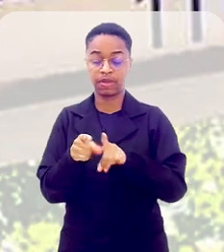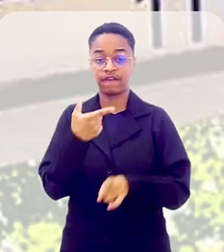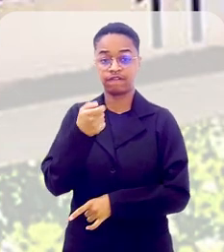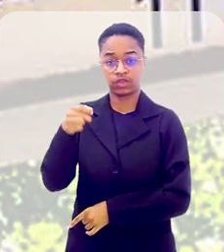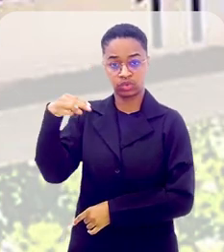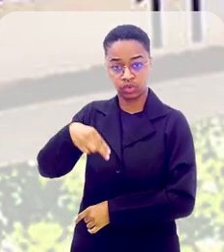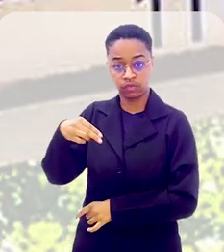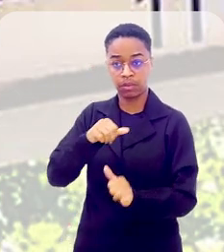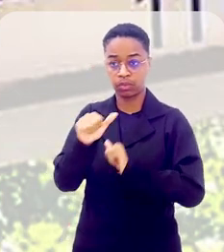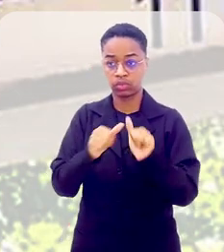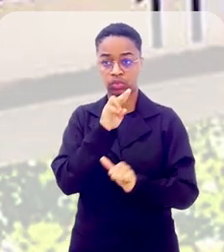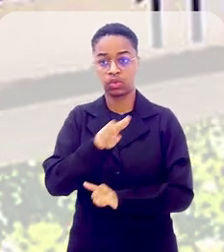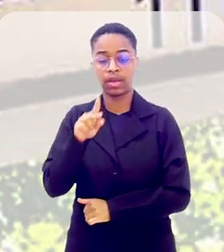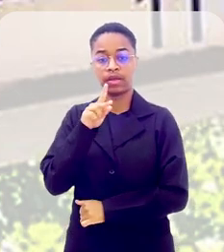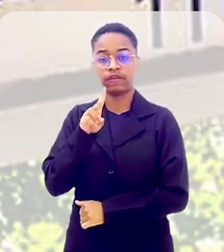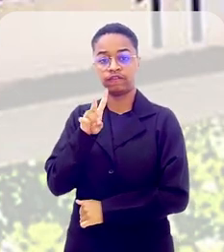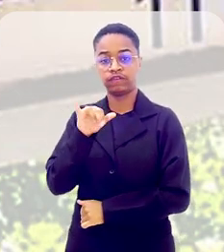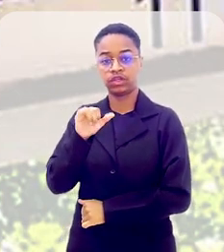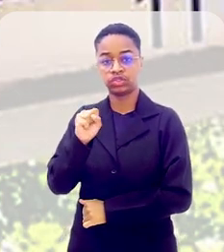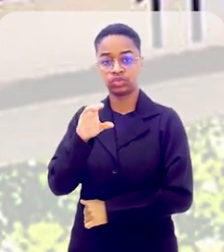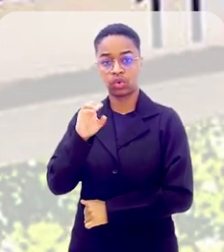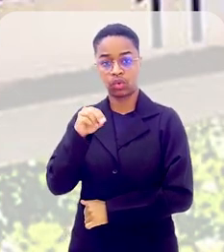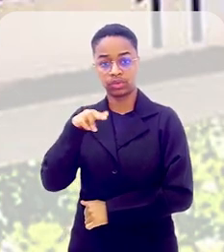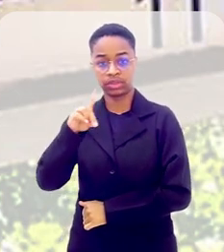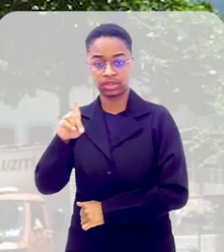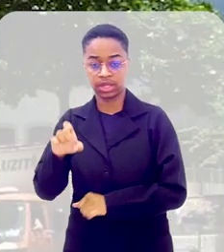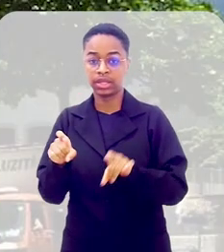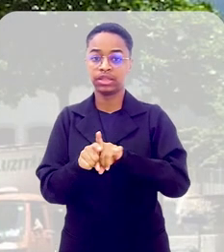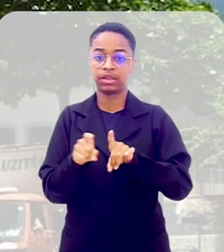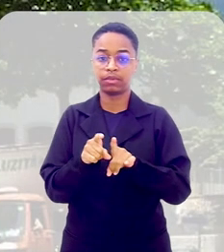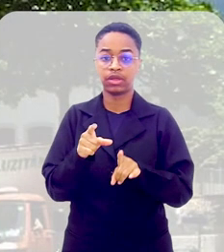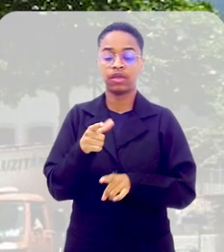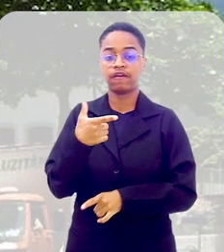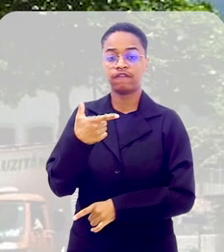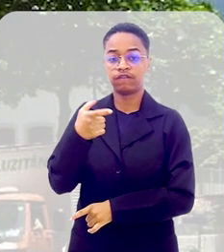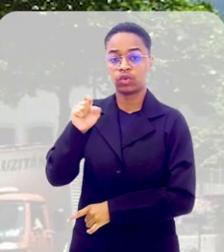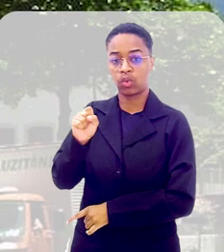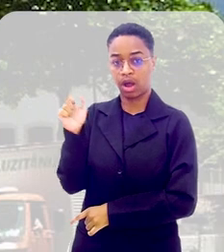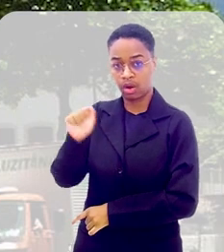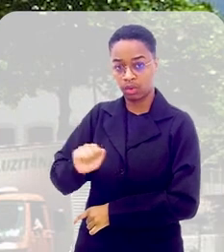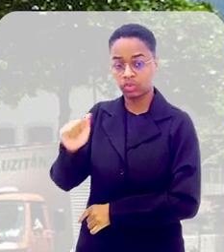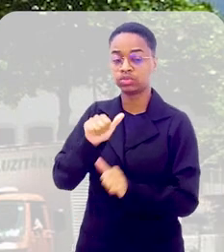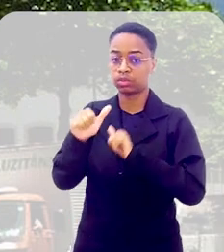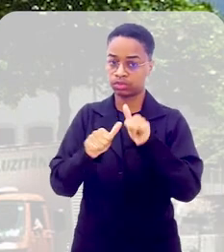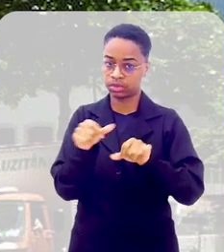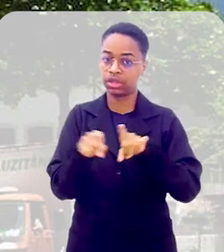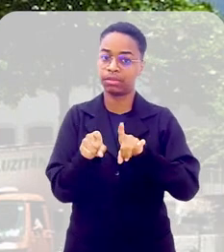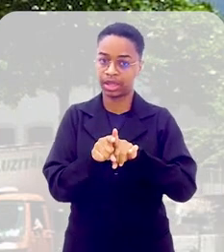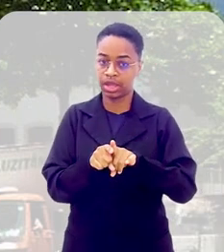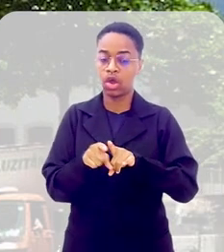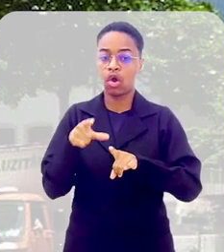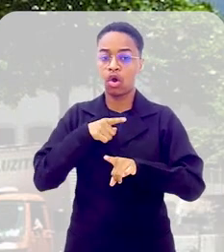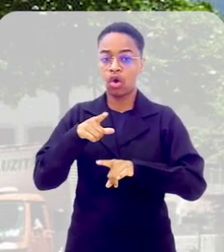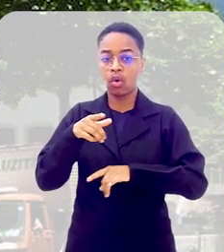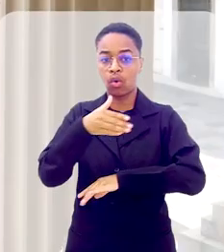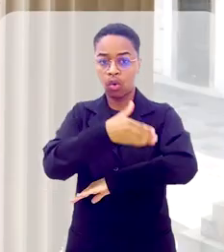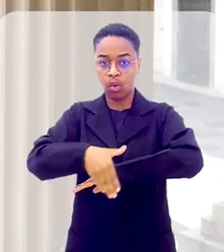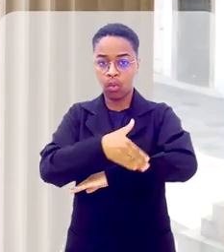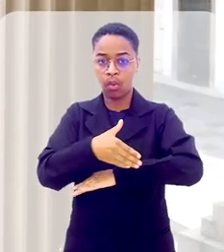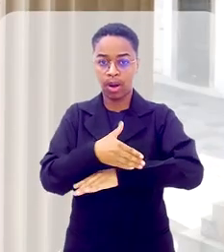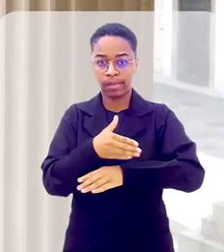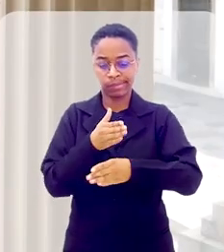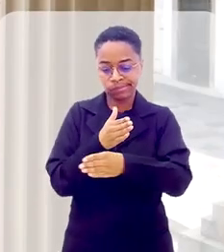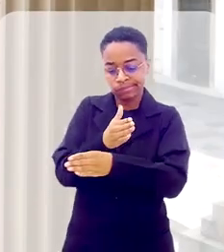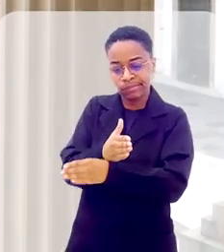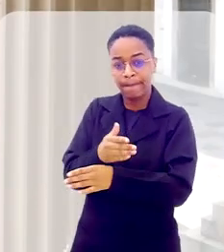novembro foi rebatizada como Rua Visconde do Pirajá e a 28 de agosto como Barão da Torre, ruas paralelas de personalidades que eram